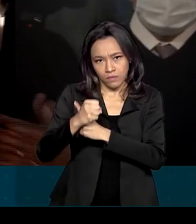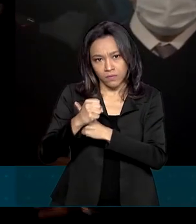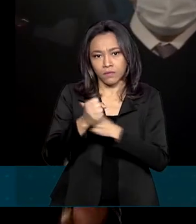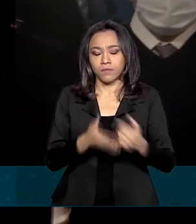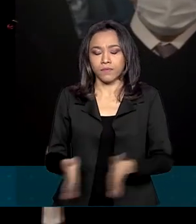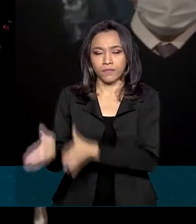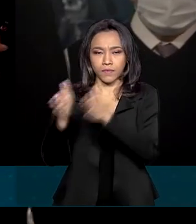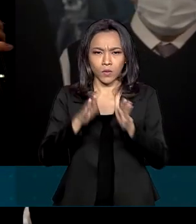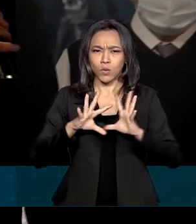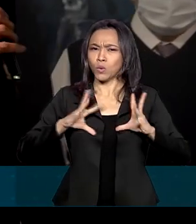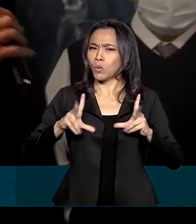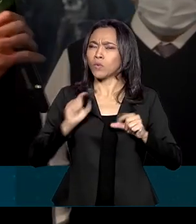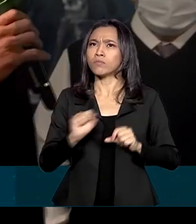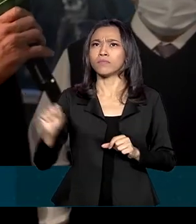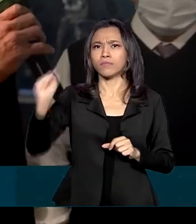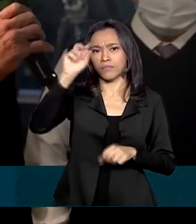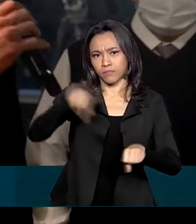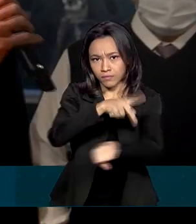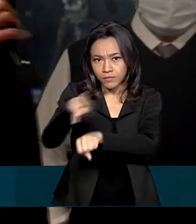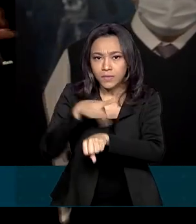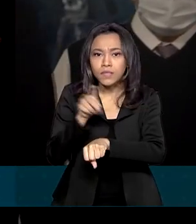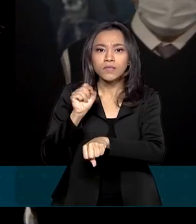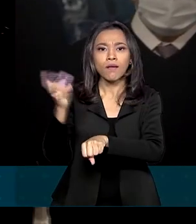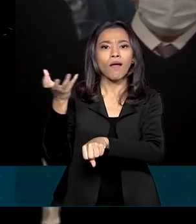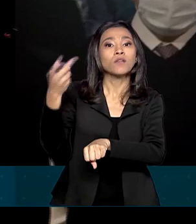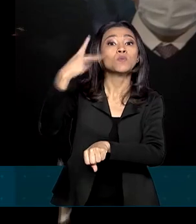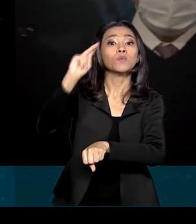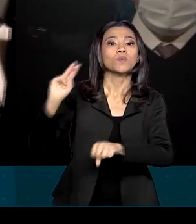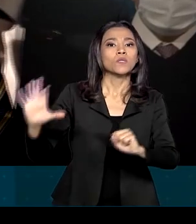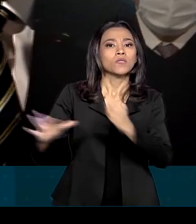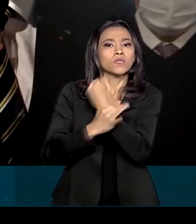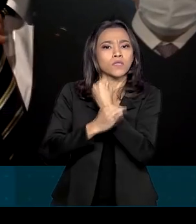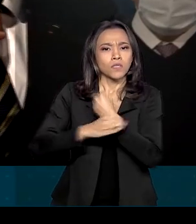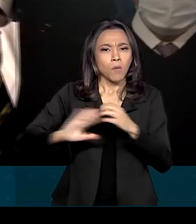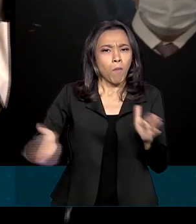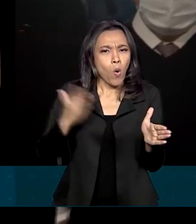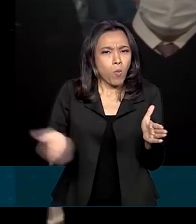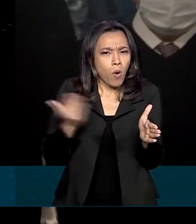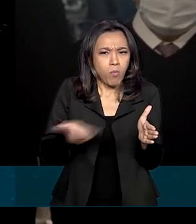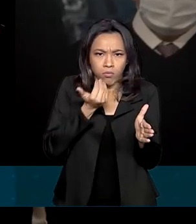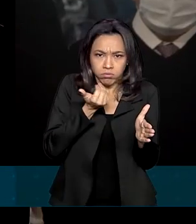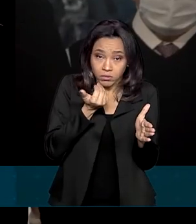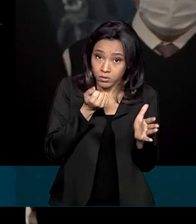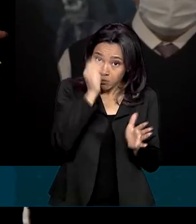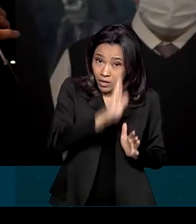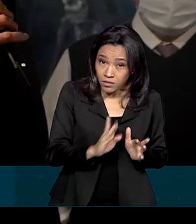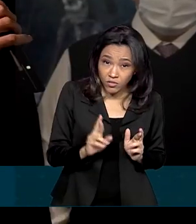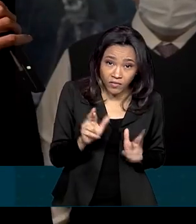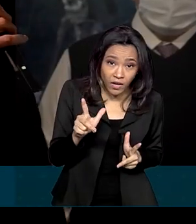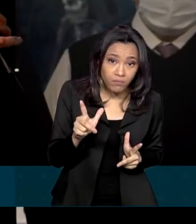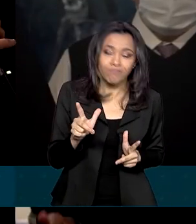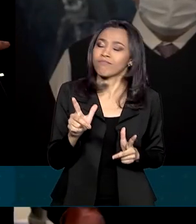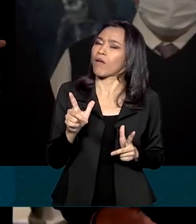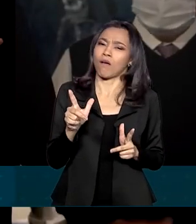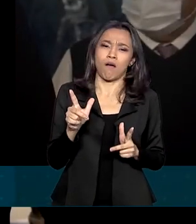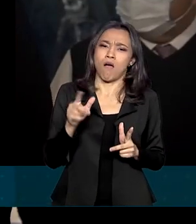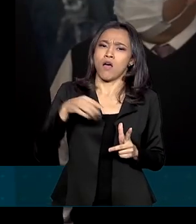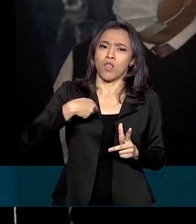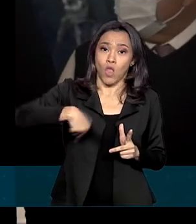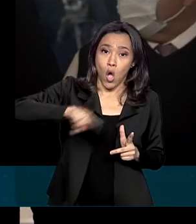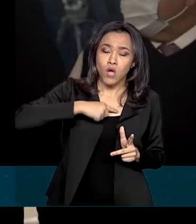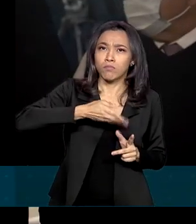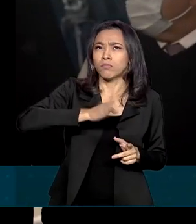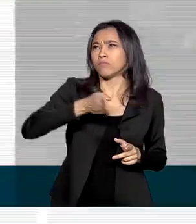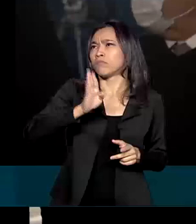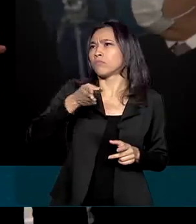Em todos os países, nós sabemos, busca a sua segurança alimentar. O Brasil não é diferente disso. Nós nossas idas